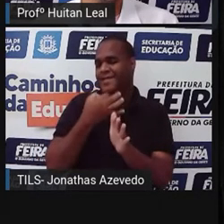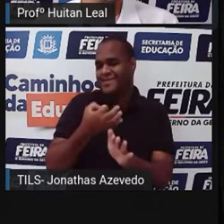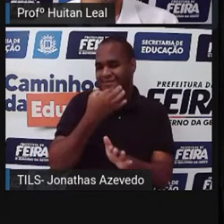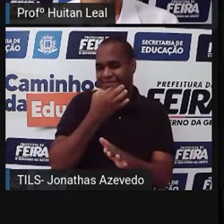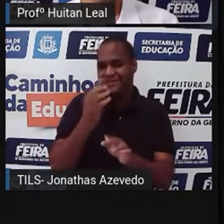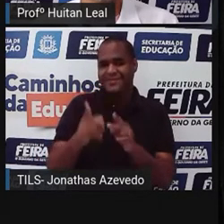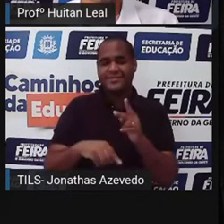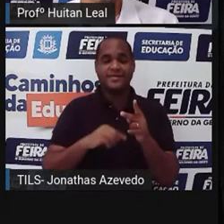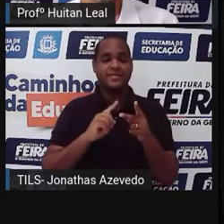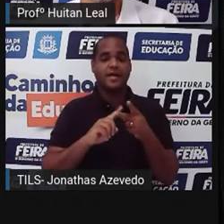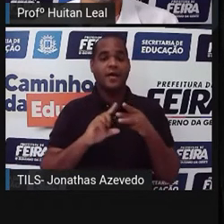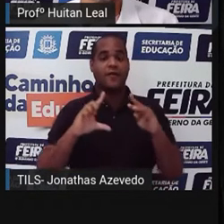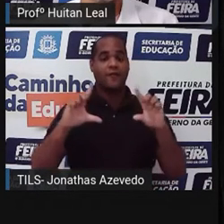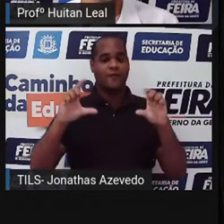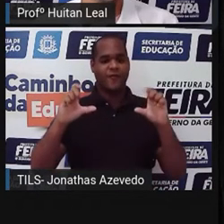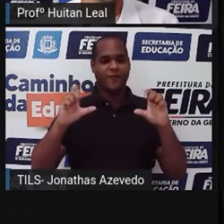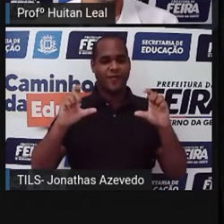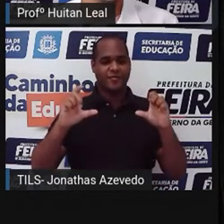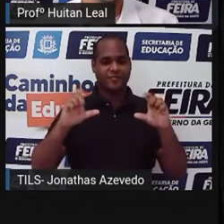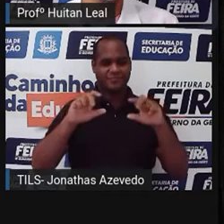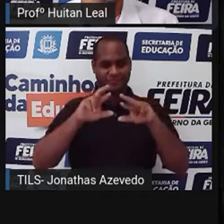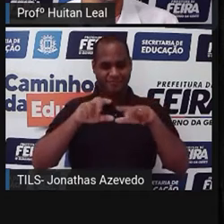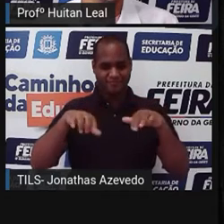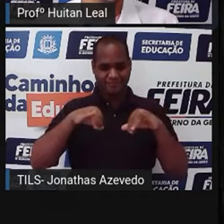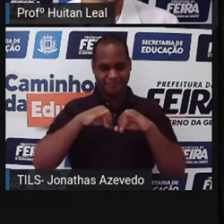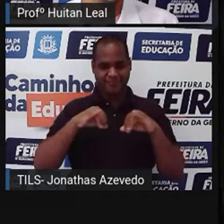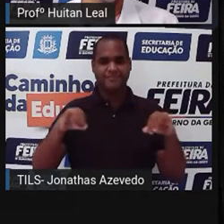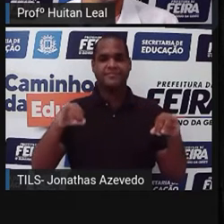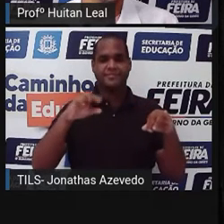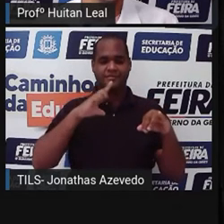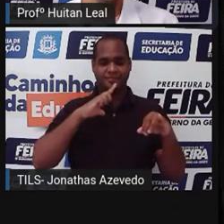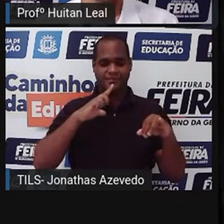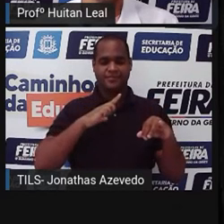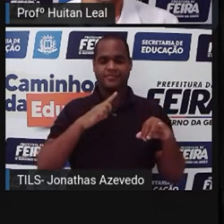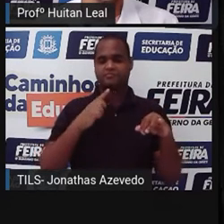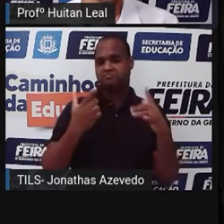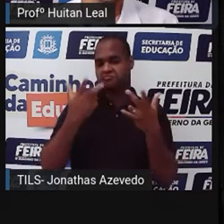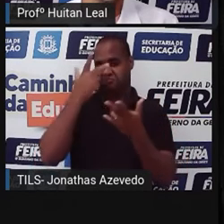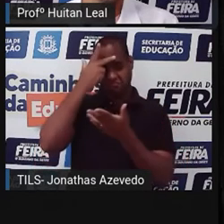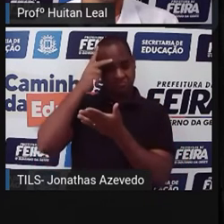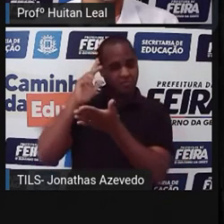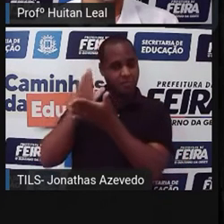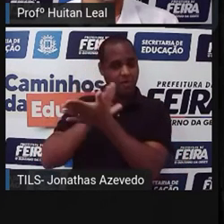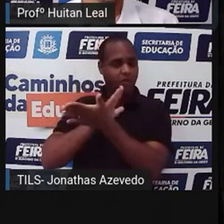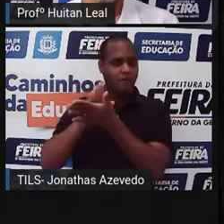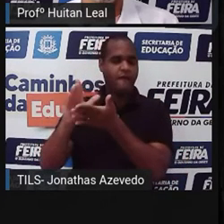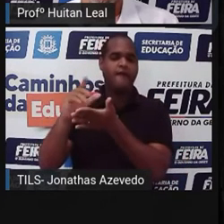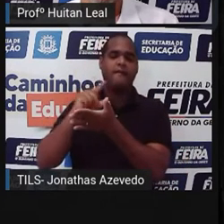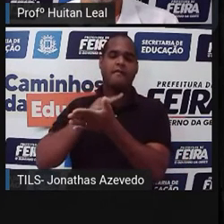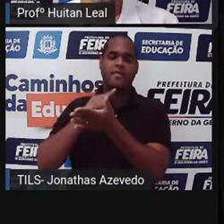fotografias também estão muito relacionadas às notícias, não é? Porque muitas vezes, muitas vezes nos jornais